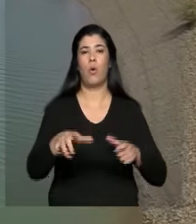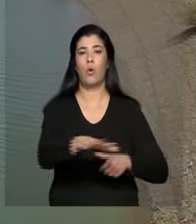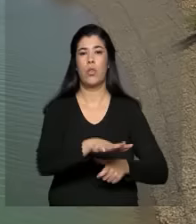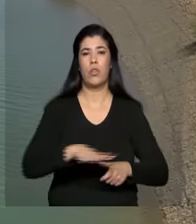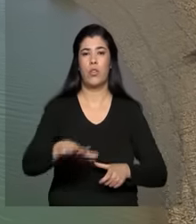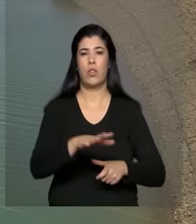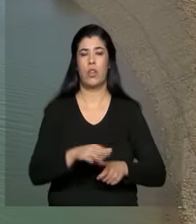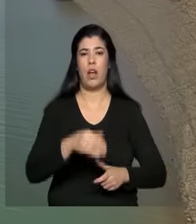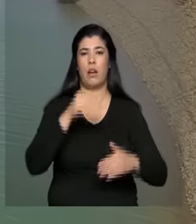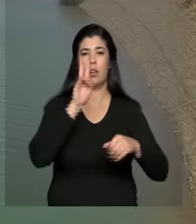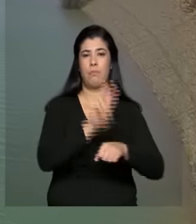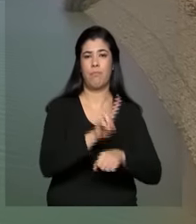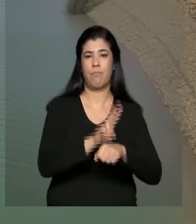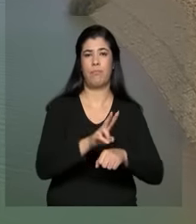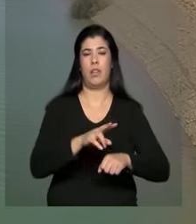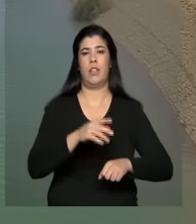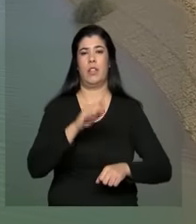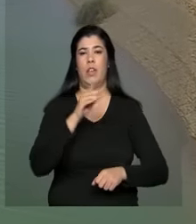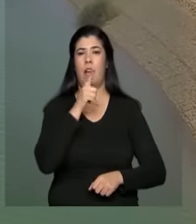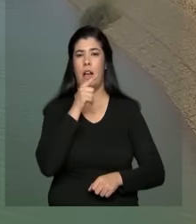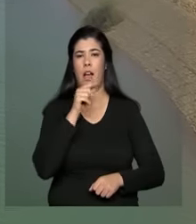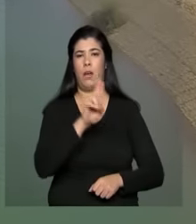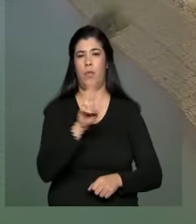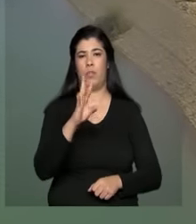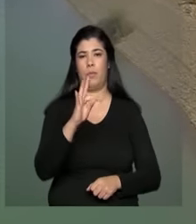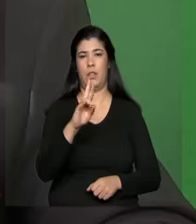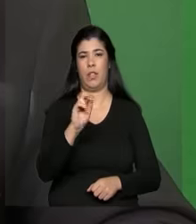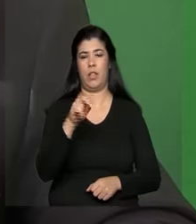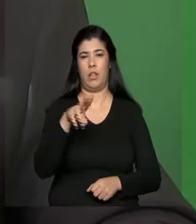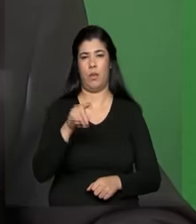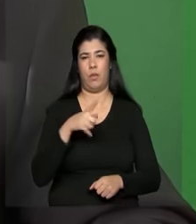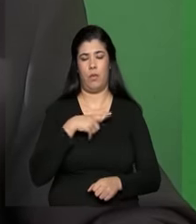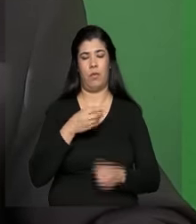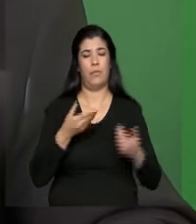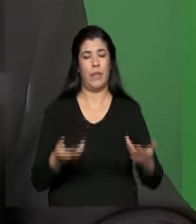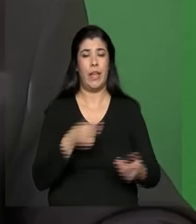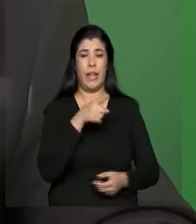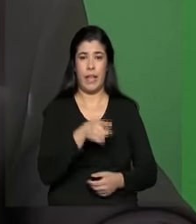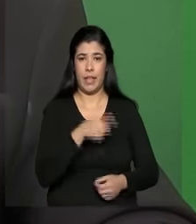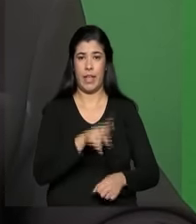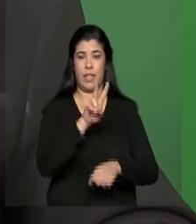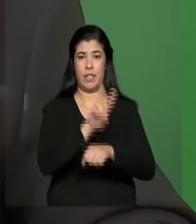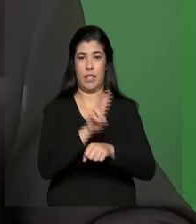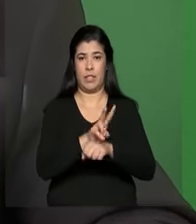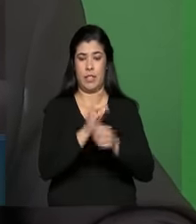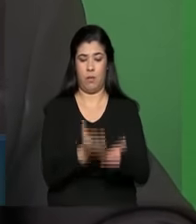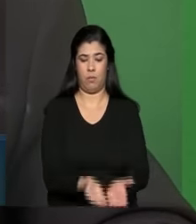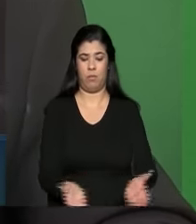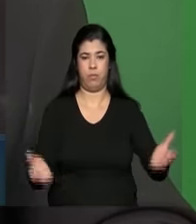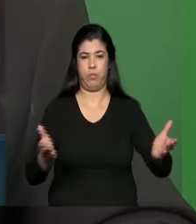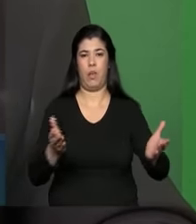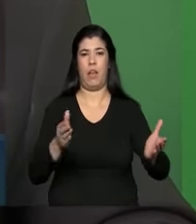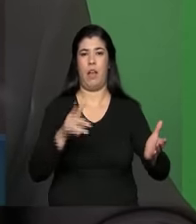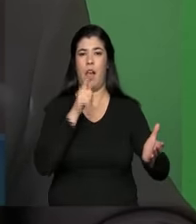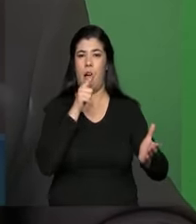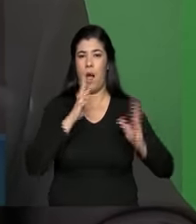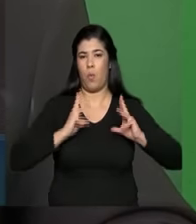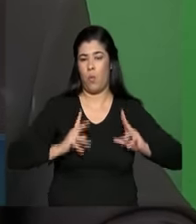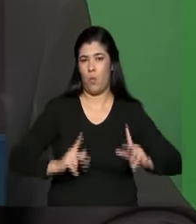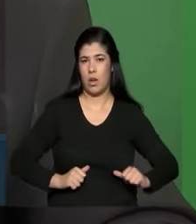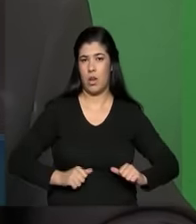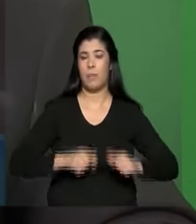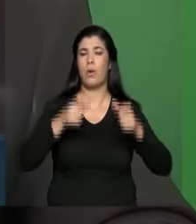Nova. A obra vai ser entregue nesta sexta-feira. A reservação de água no estado de Pernambuco